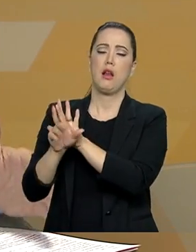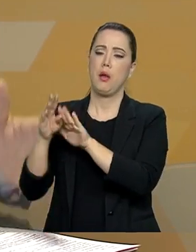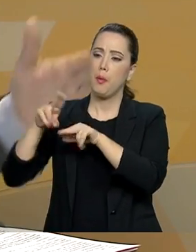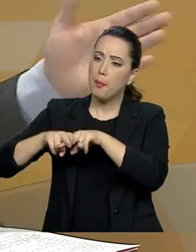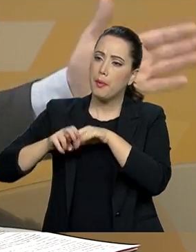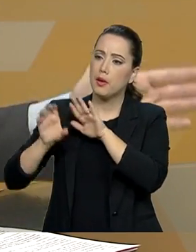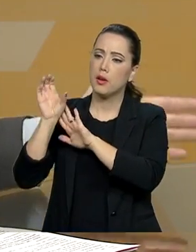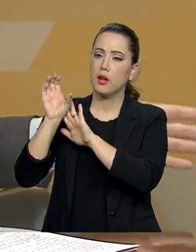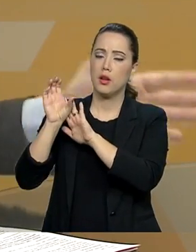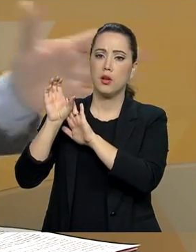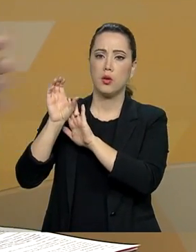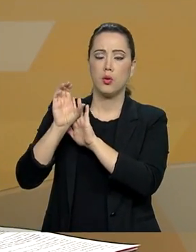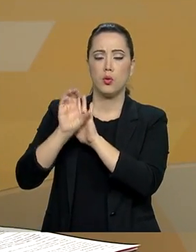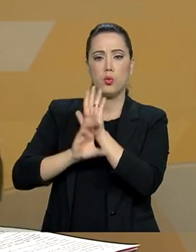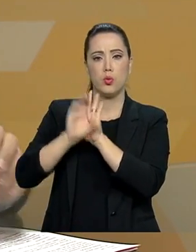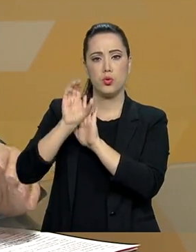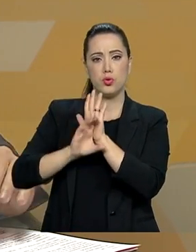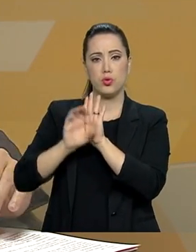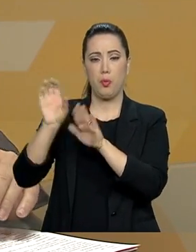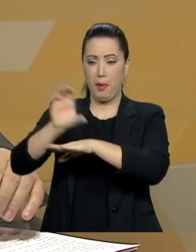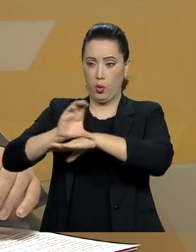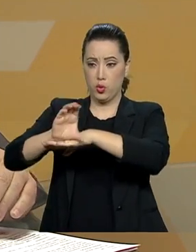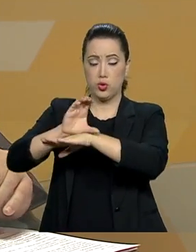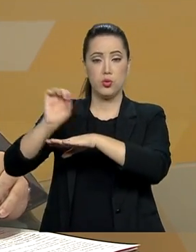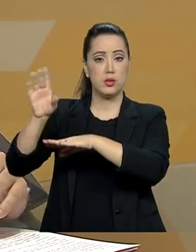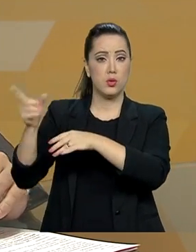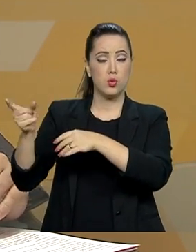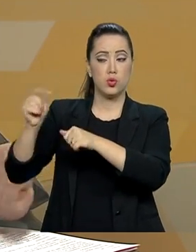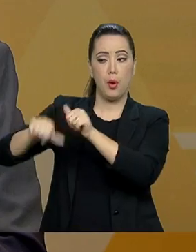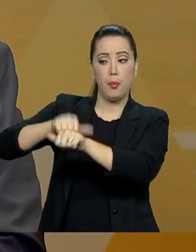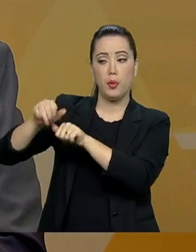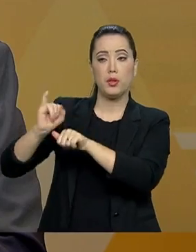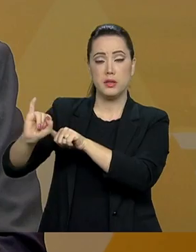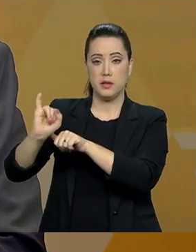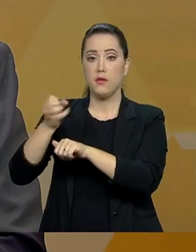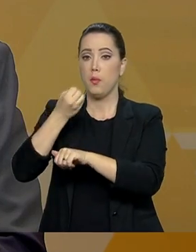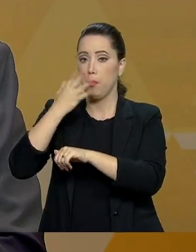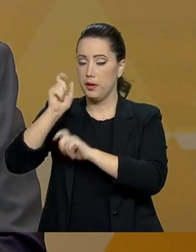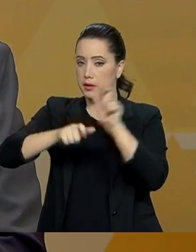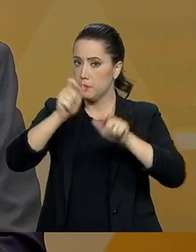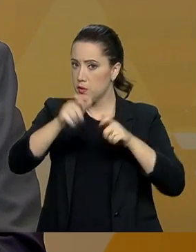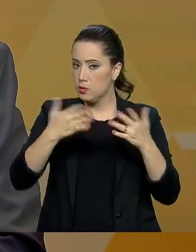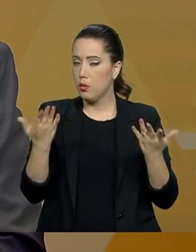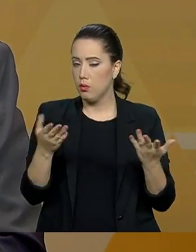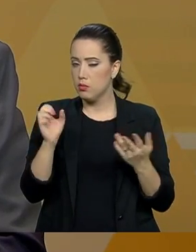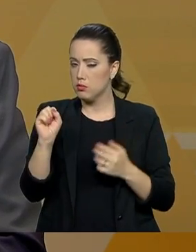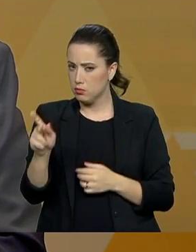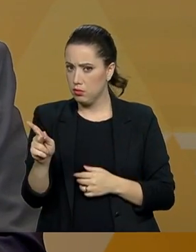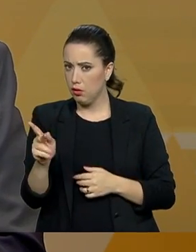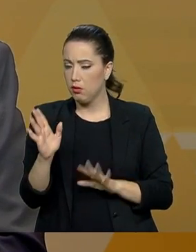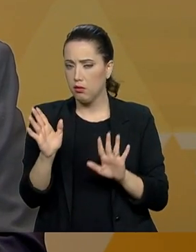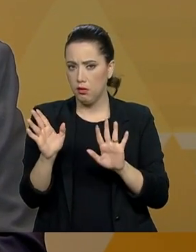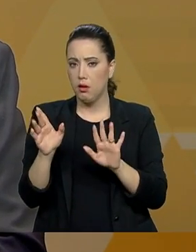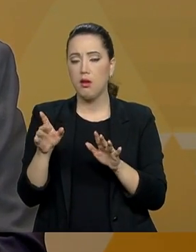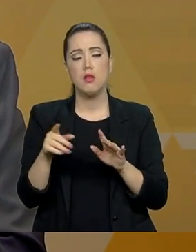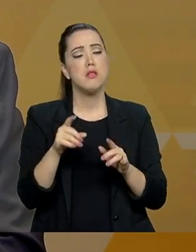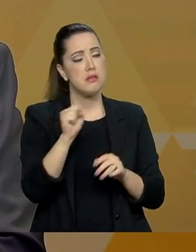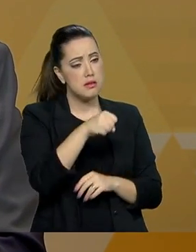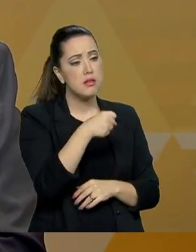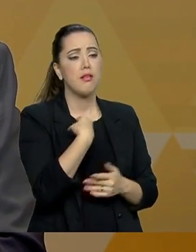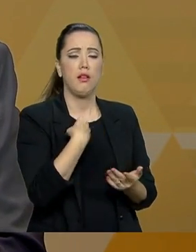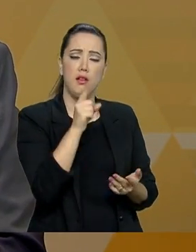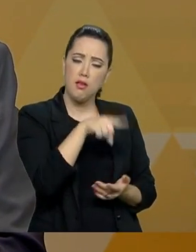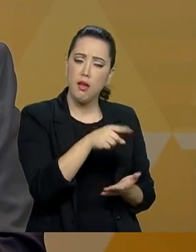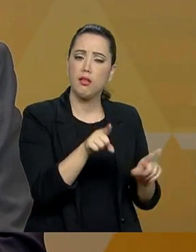Constituição só retroage se for a favor das pessoas, né? Além disso, é uma espécie de compromisso desse